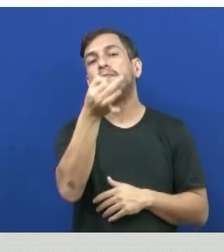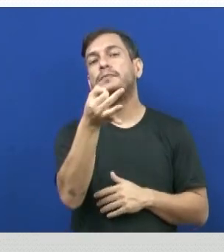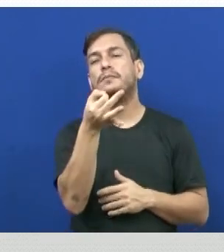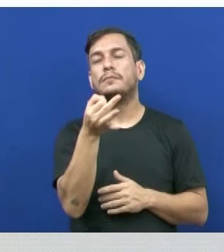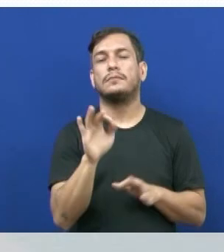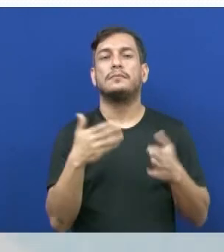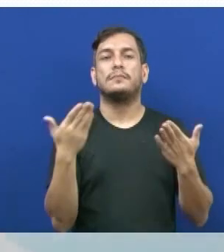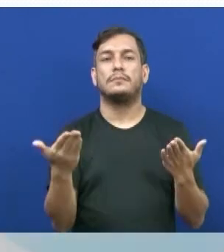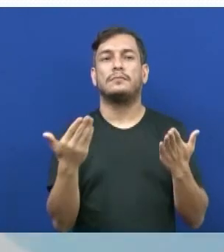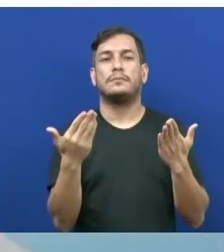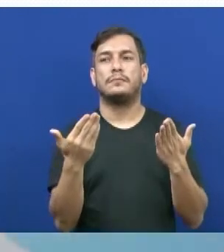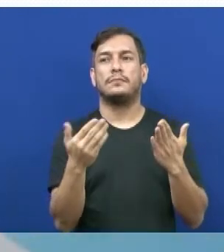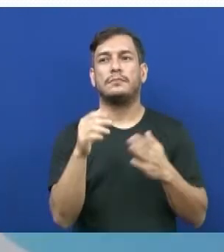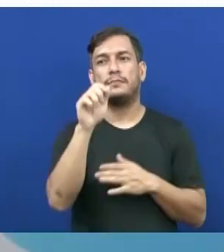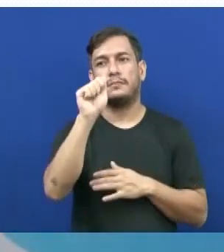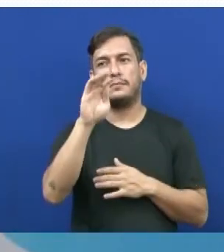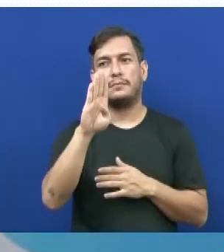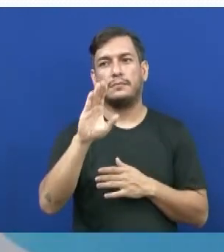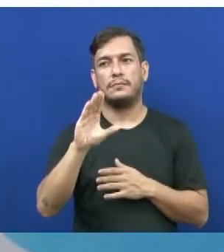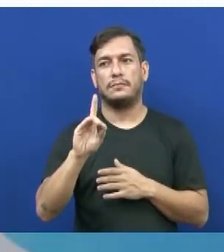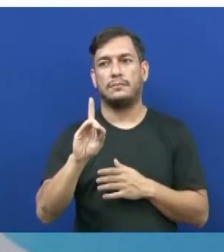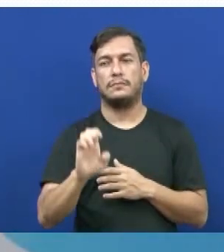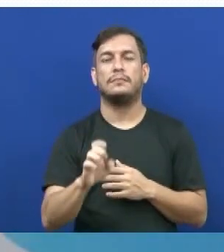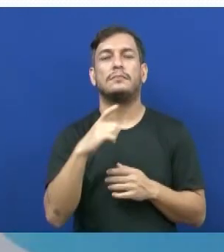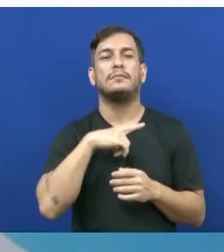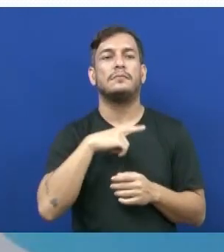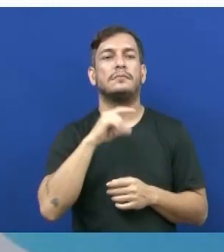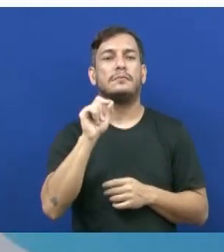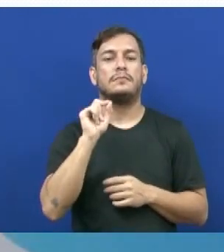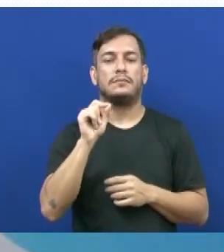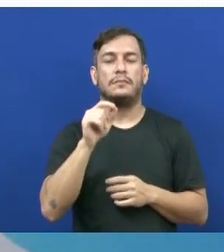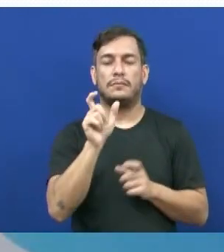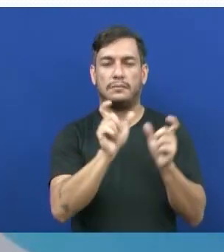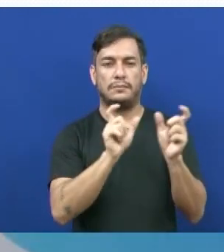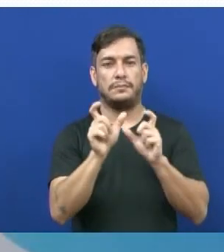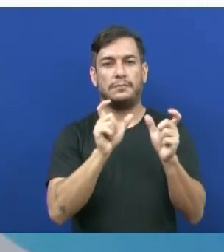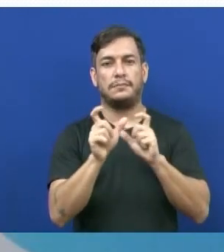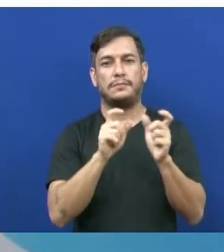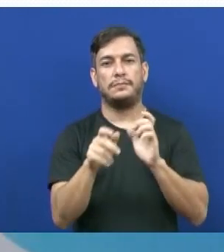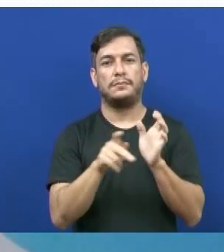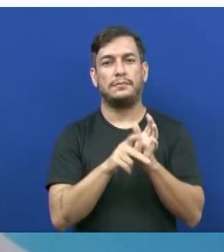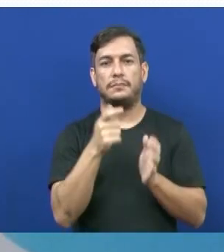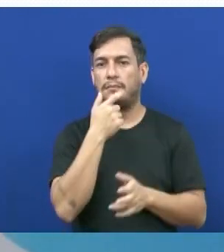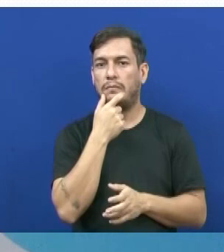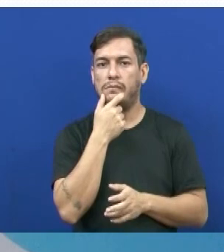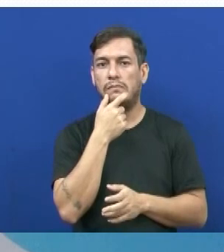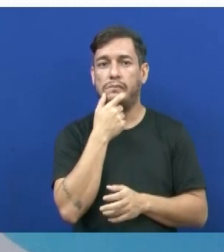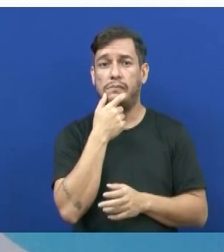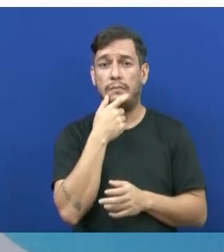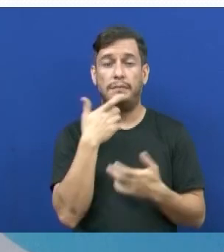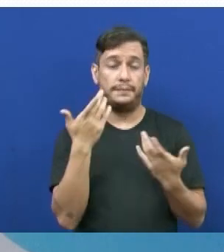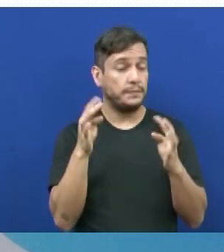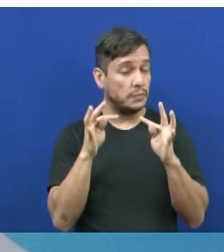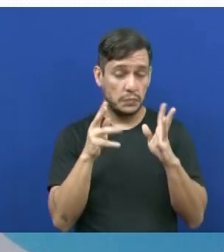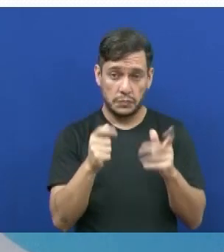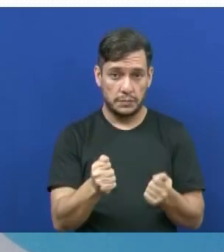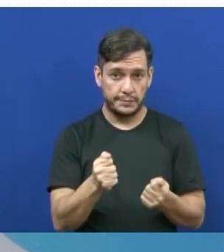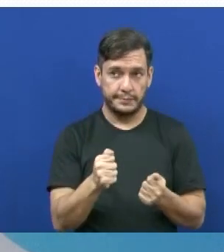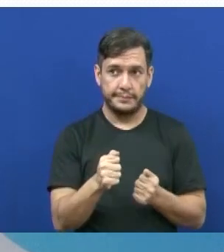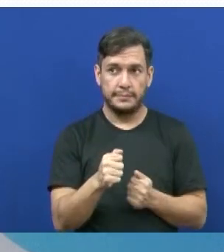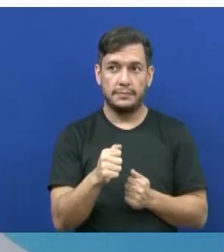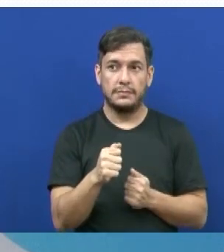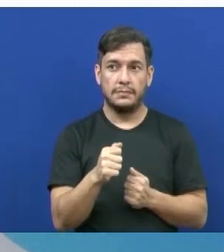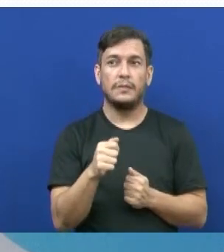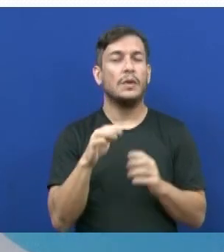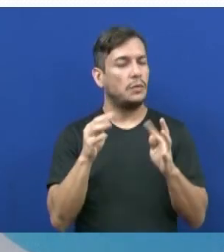qual dessas alternativas aí possui apenas palavras de origem inglesa? Todas, todas as alternativas